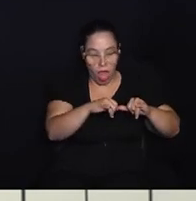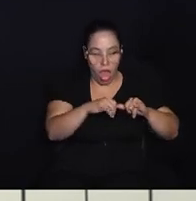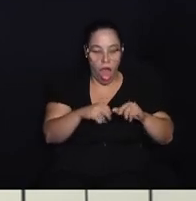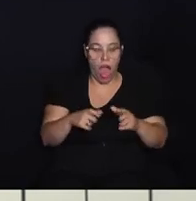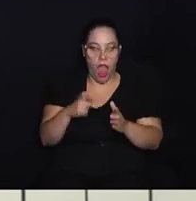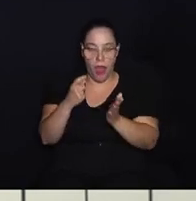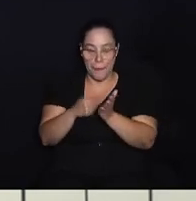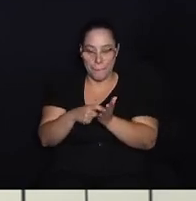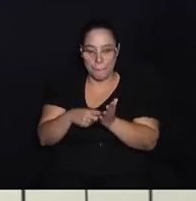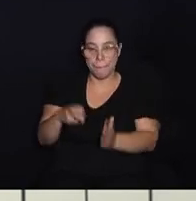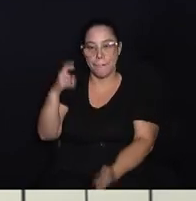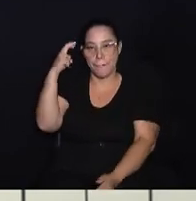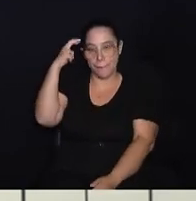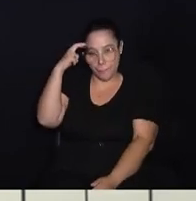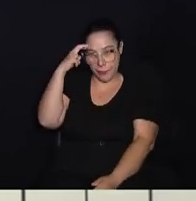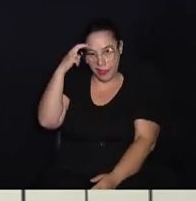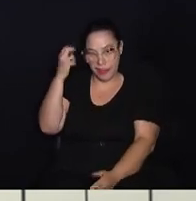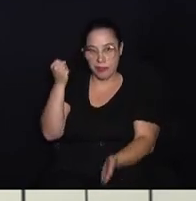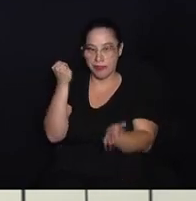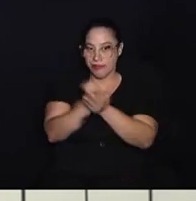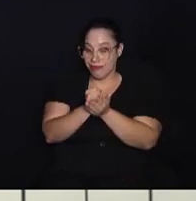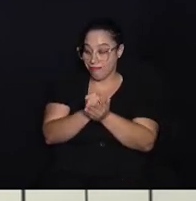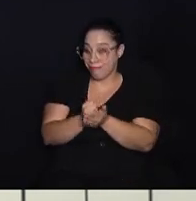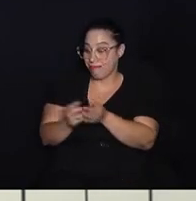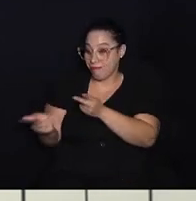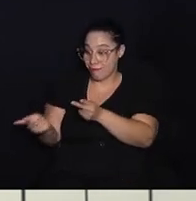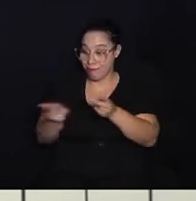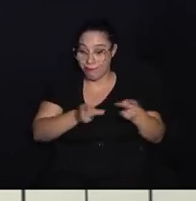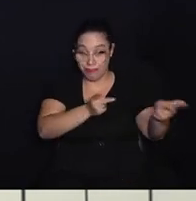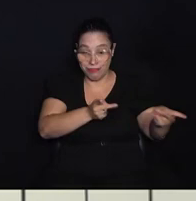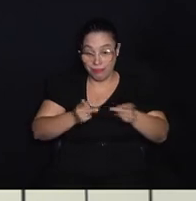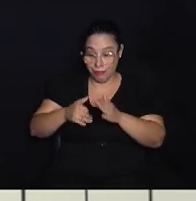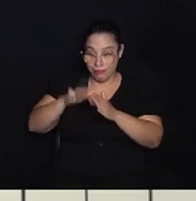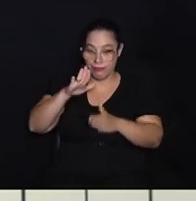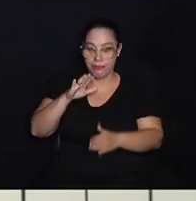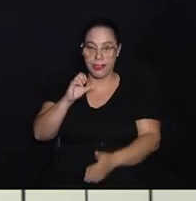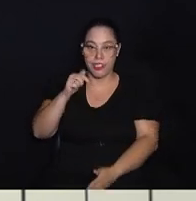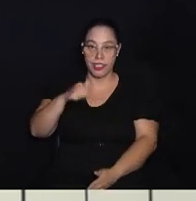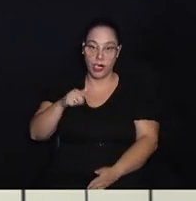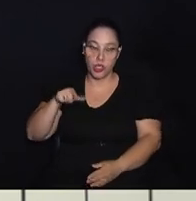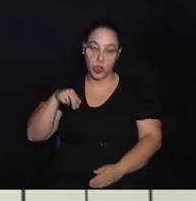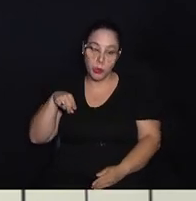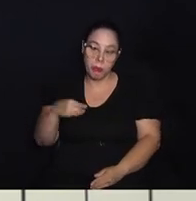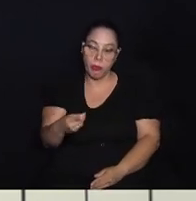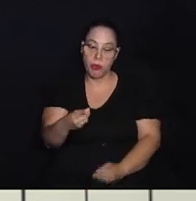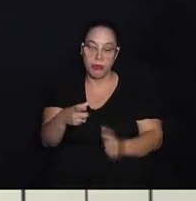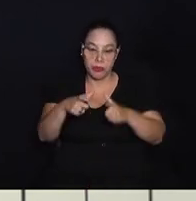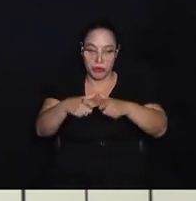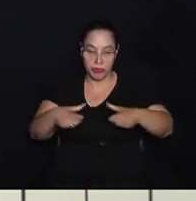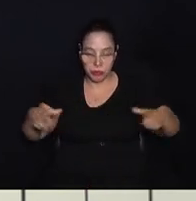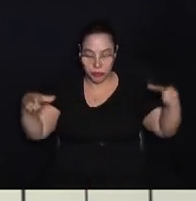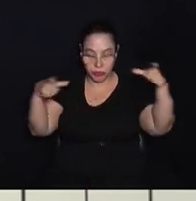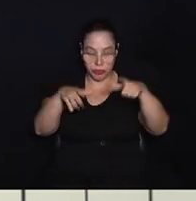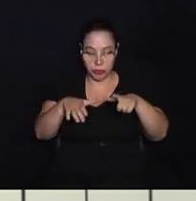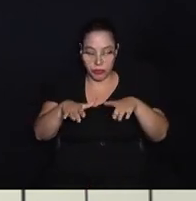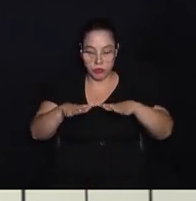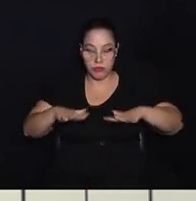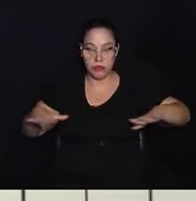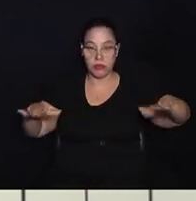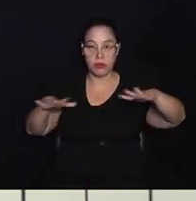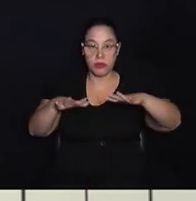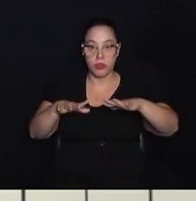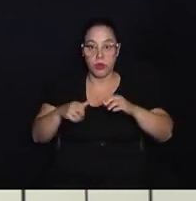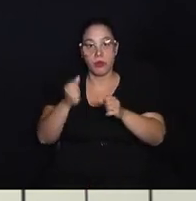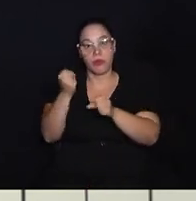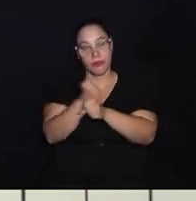obrigatório para quem visita o município. Totalizando mais de 7 mil metros quadrados, o espaço que está em